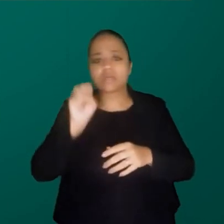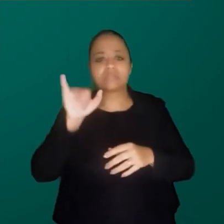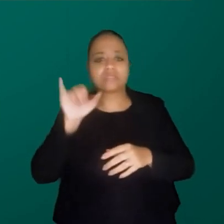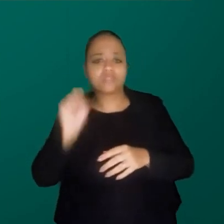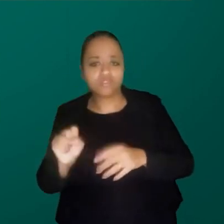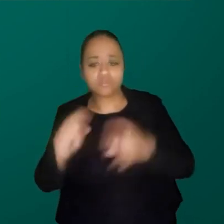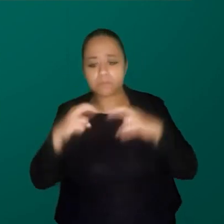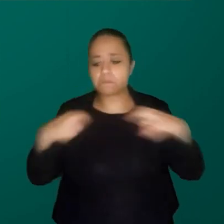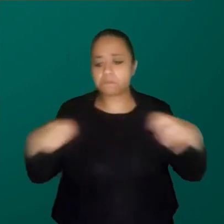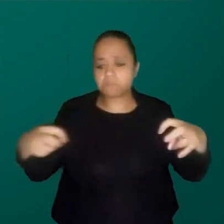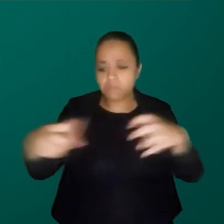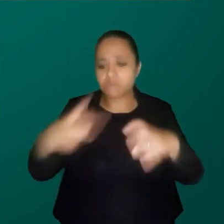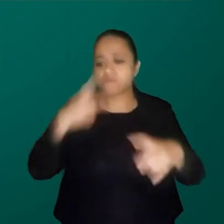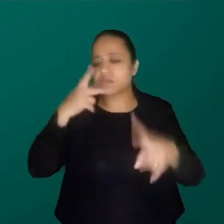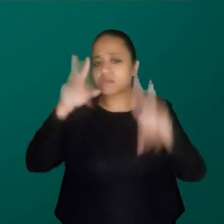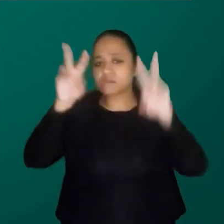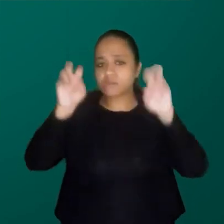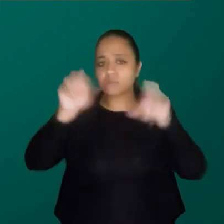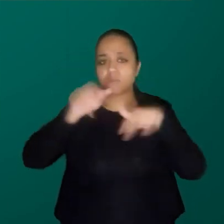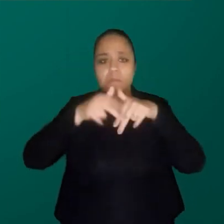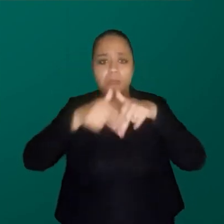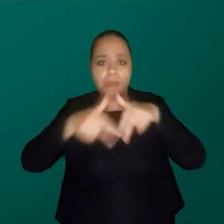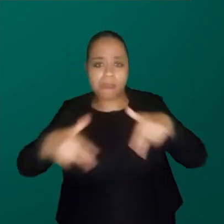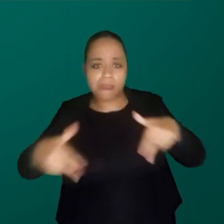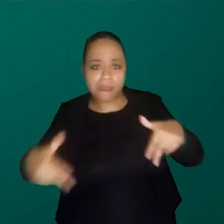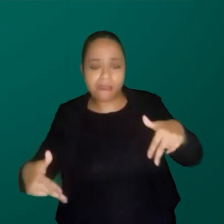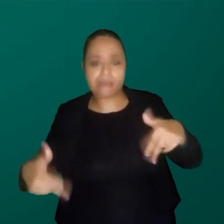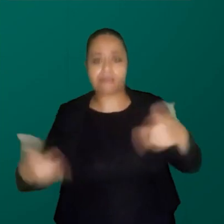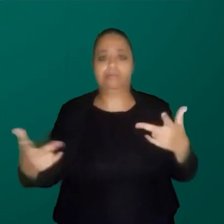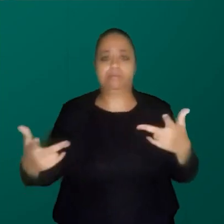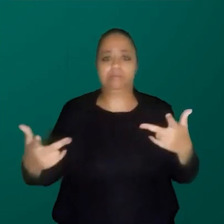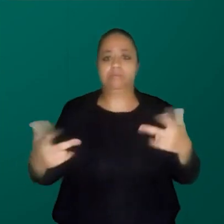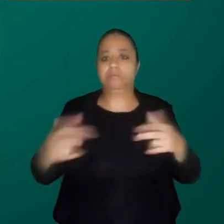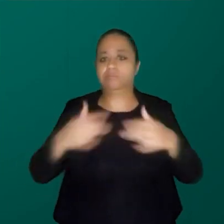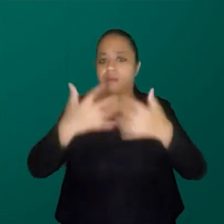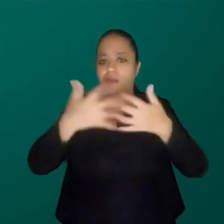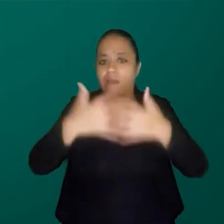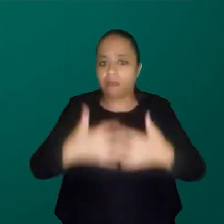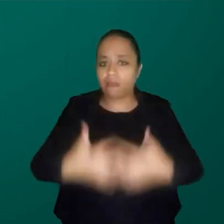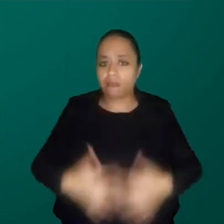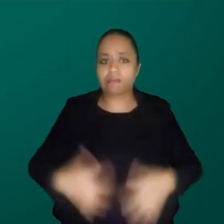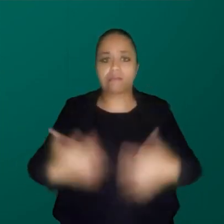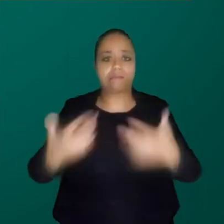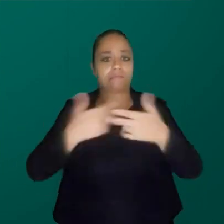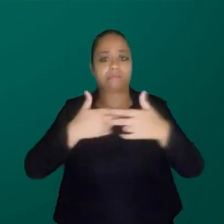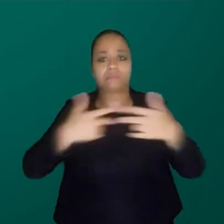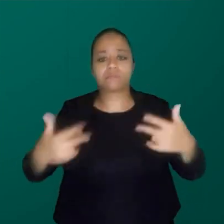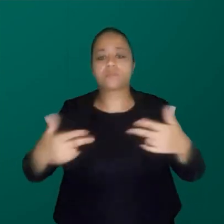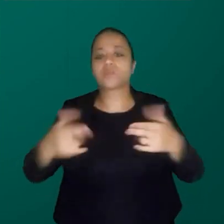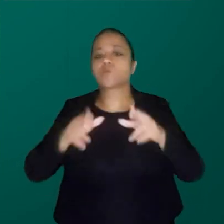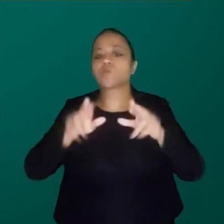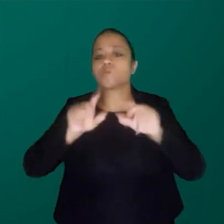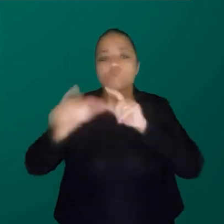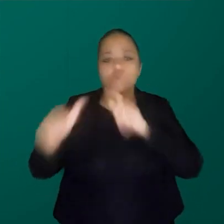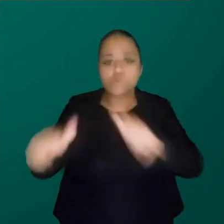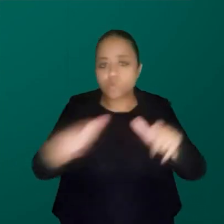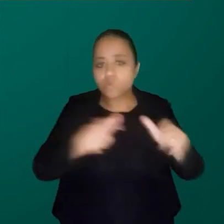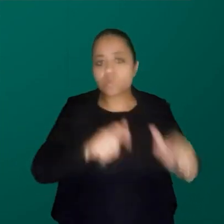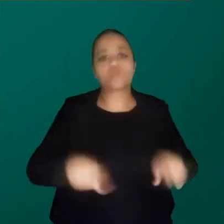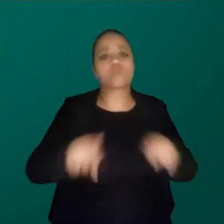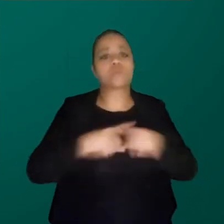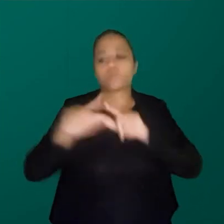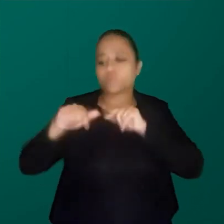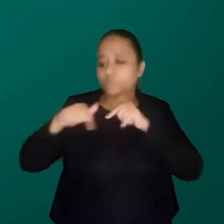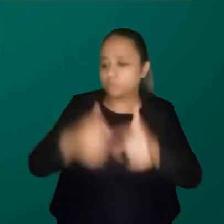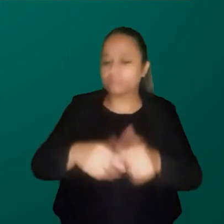nessa mesa sobre gênero e interseccionalidade, todos esses lugares e posições e